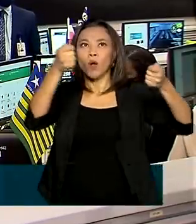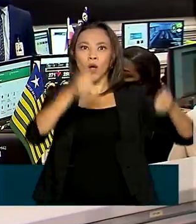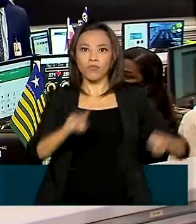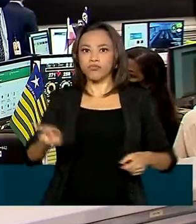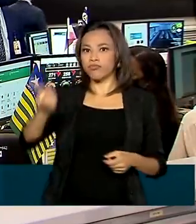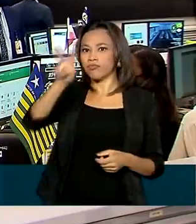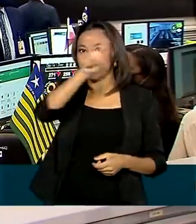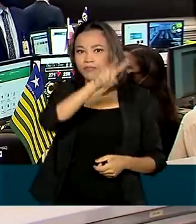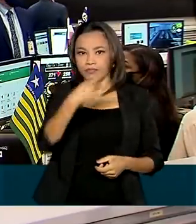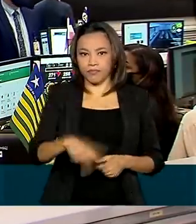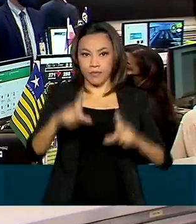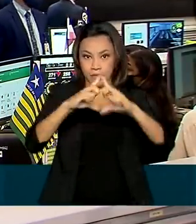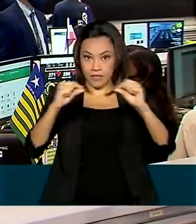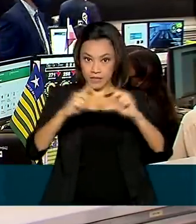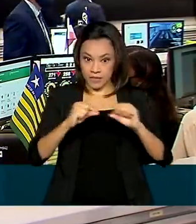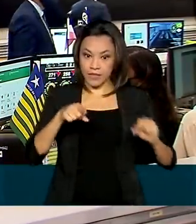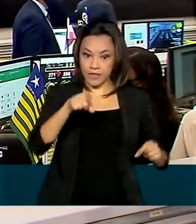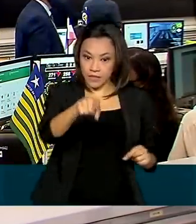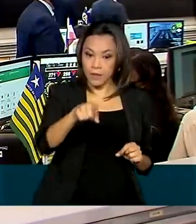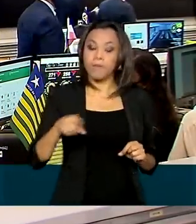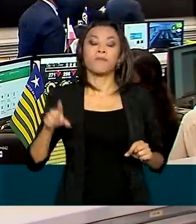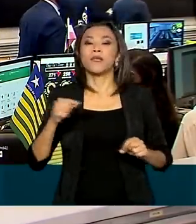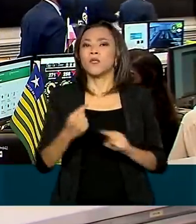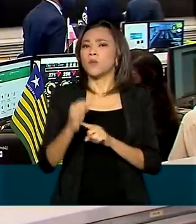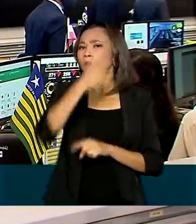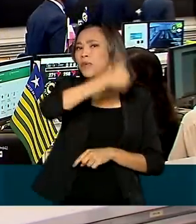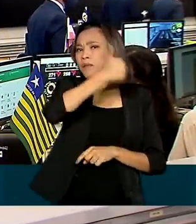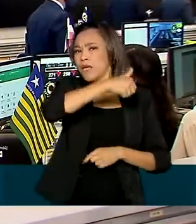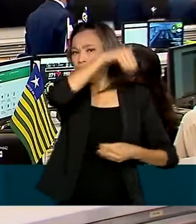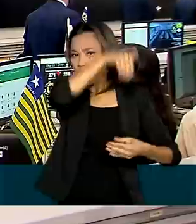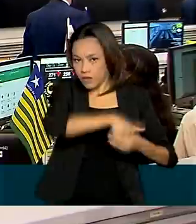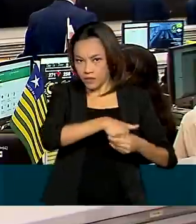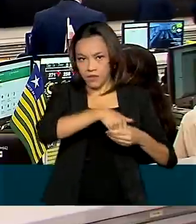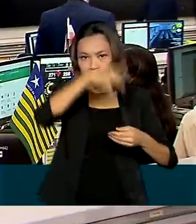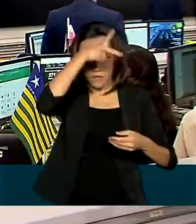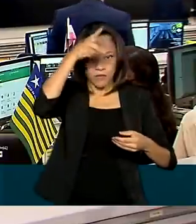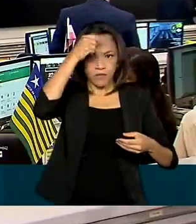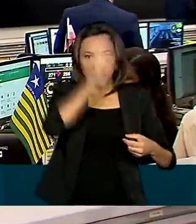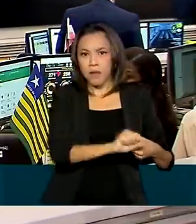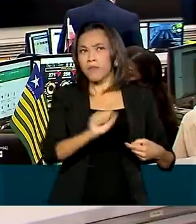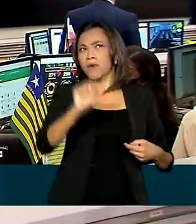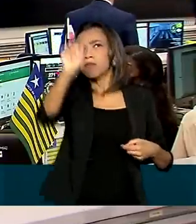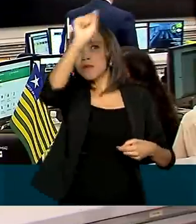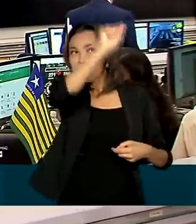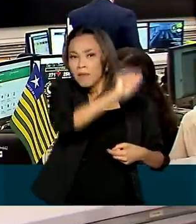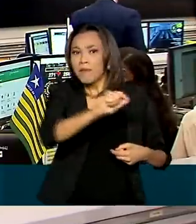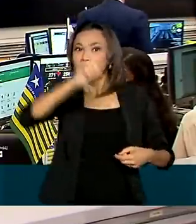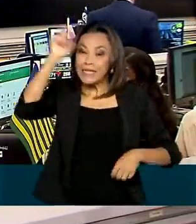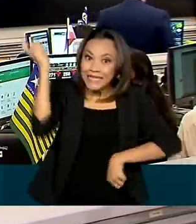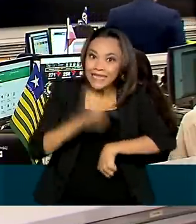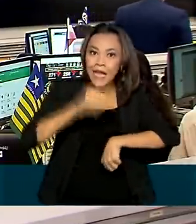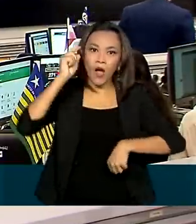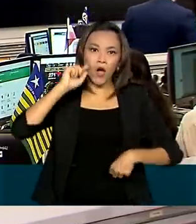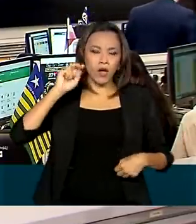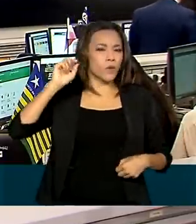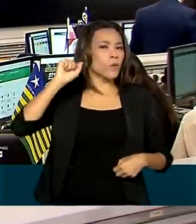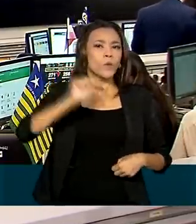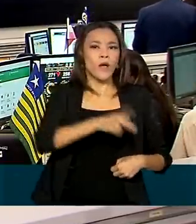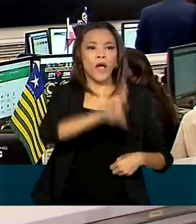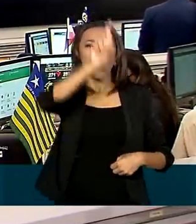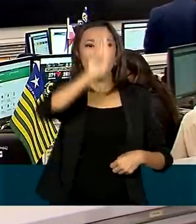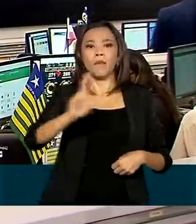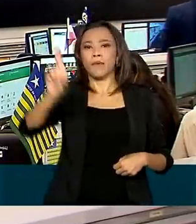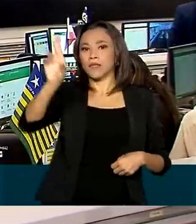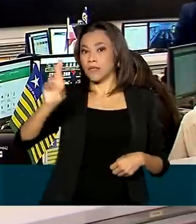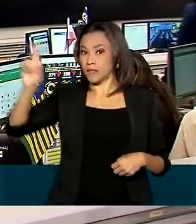Brasília. Neste ano, as ocorrências do primeiro turno das eleições municipais foram acompanhadas em tempo real por representantes